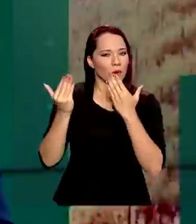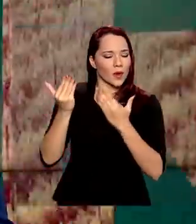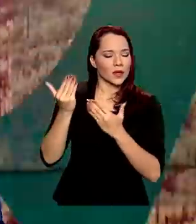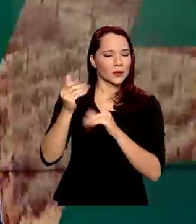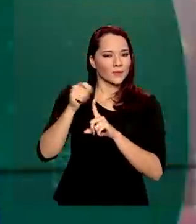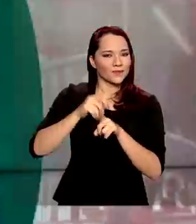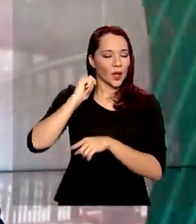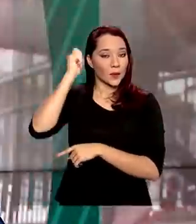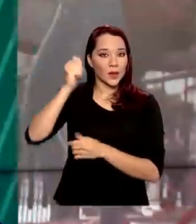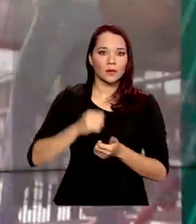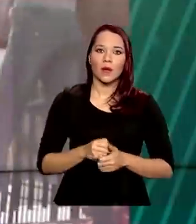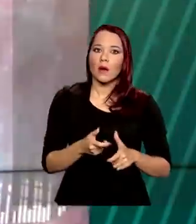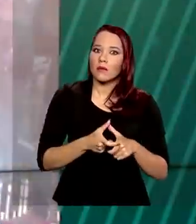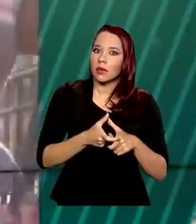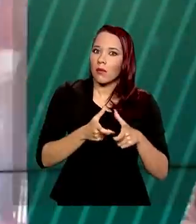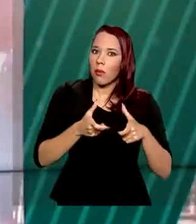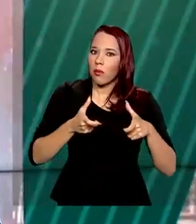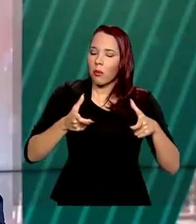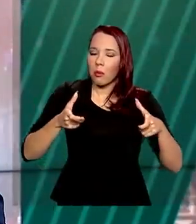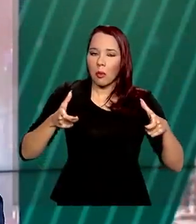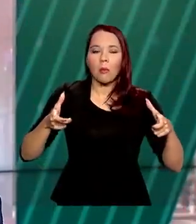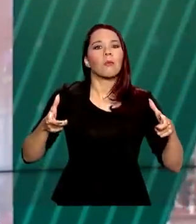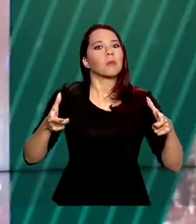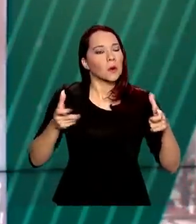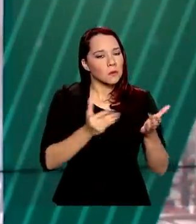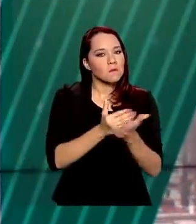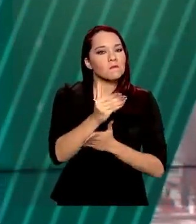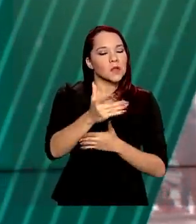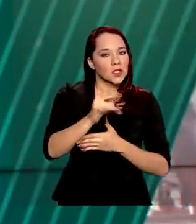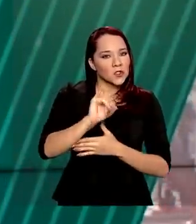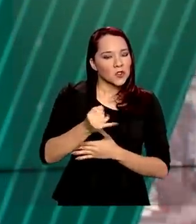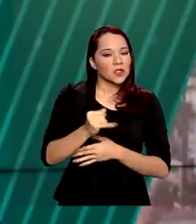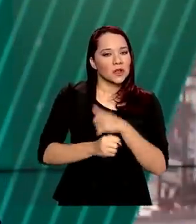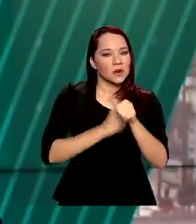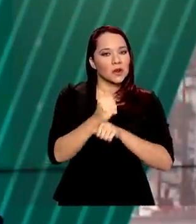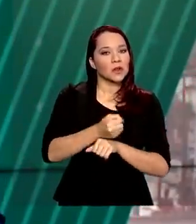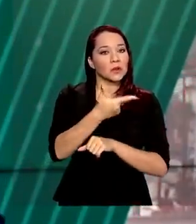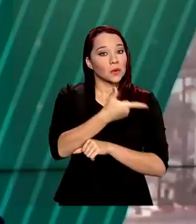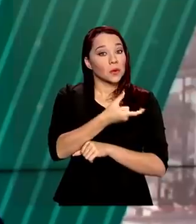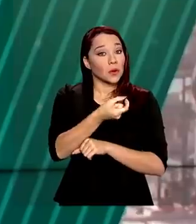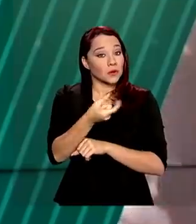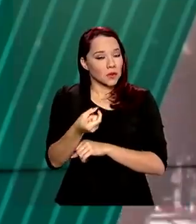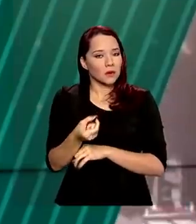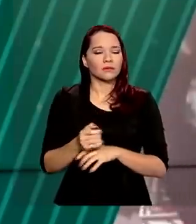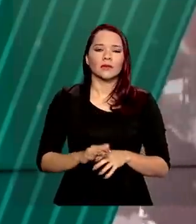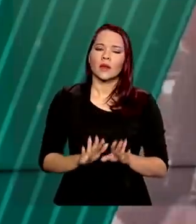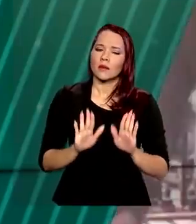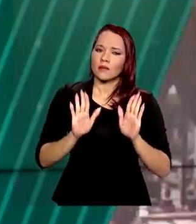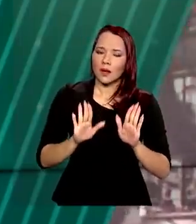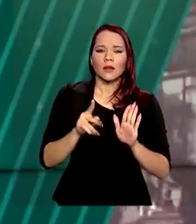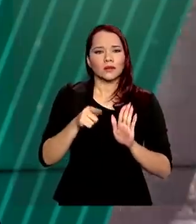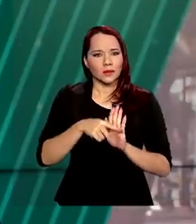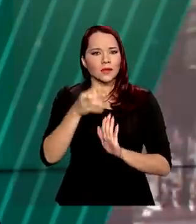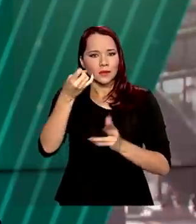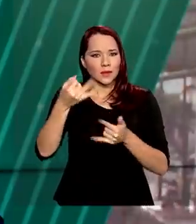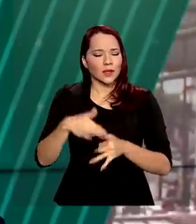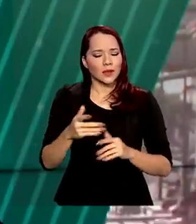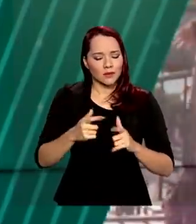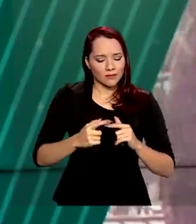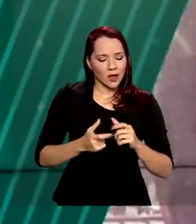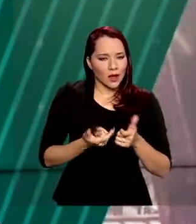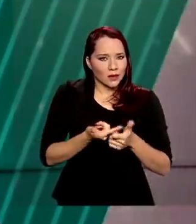abril. É o maior crescimento desde o início da série histórica, em janeiro de 2000. Mas, segundo o Instituto, a alta foi